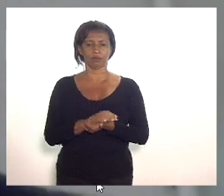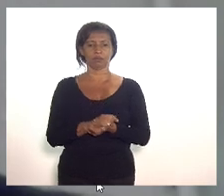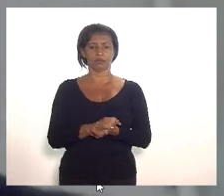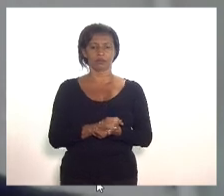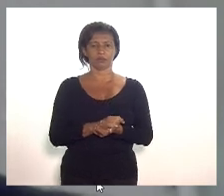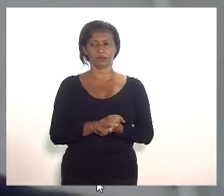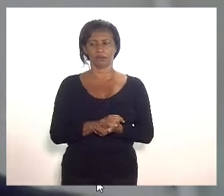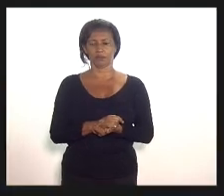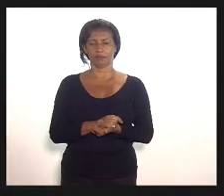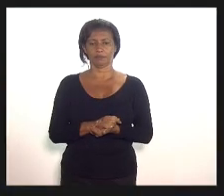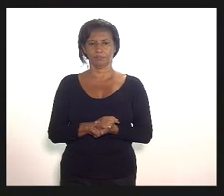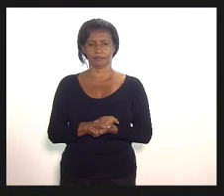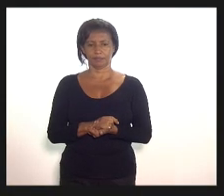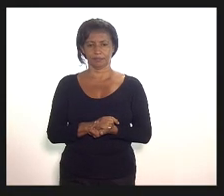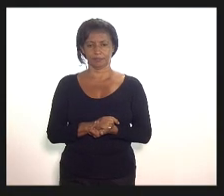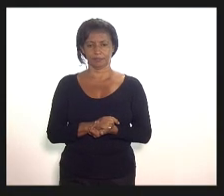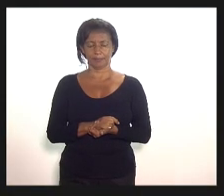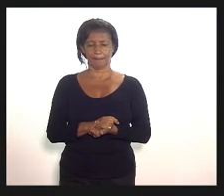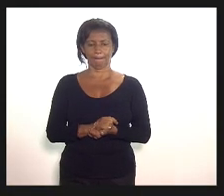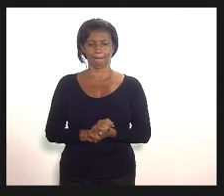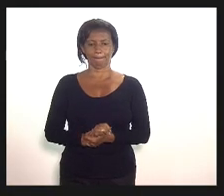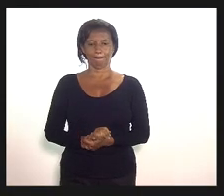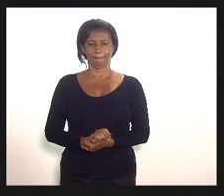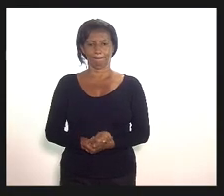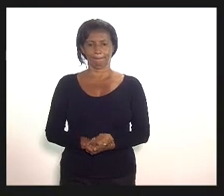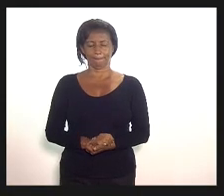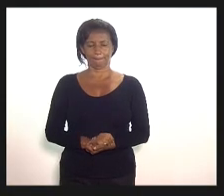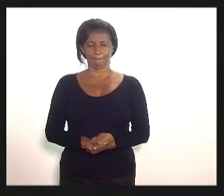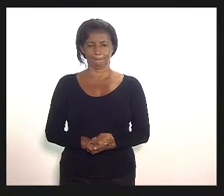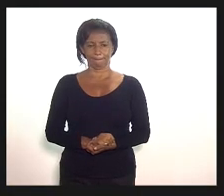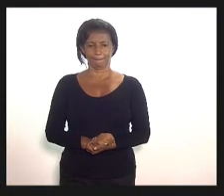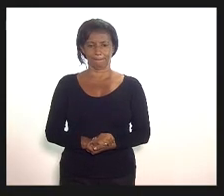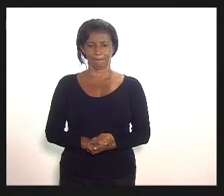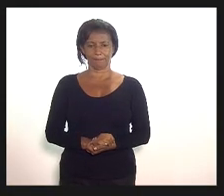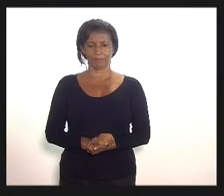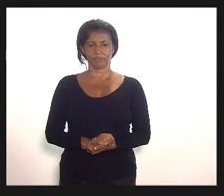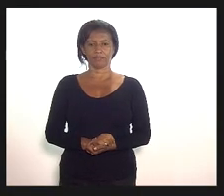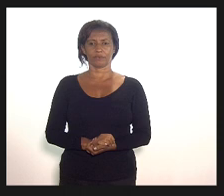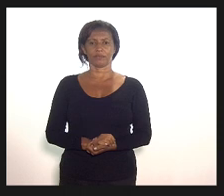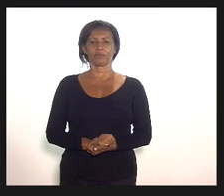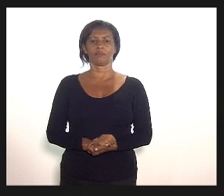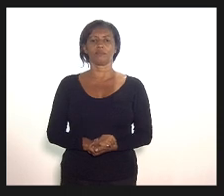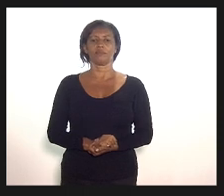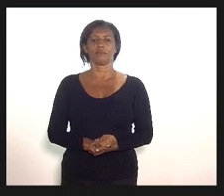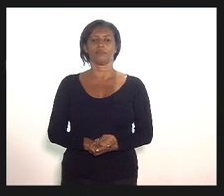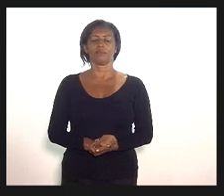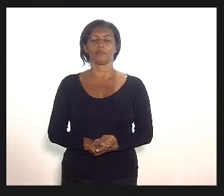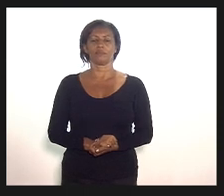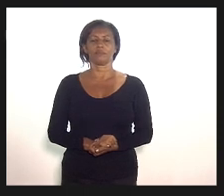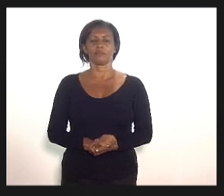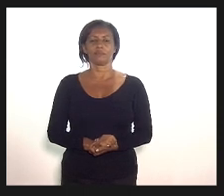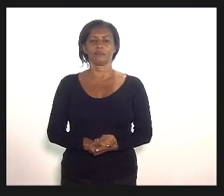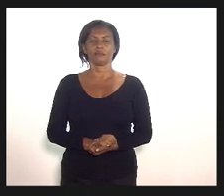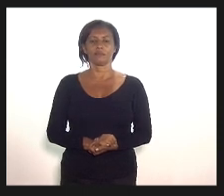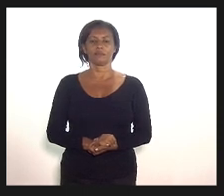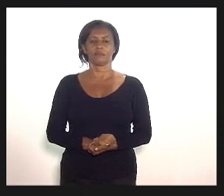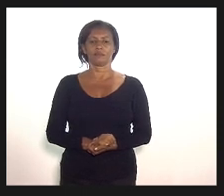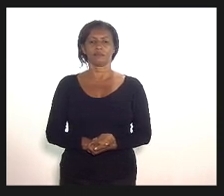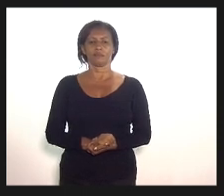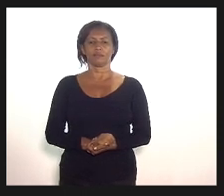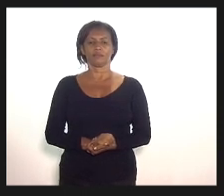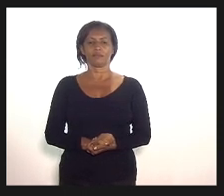deputado Valdeck como vai tudo bem tudo bem de fazer referência de